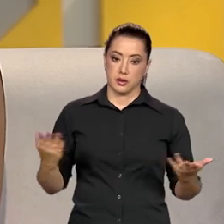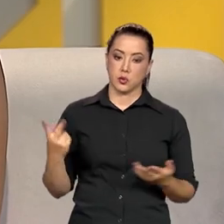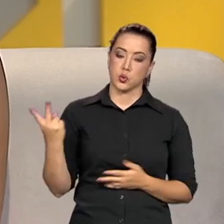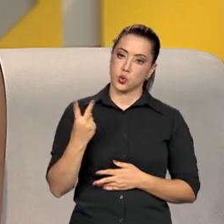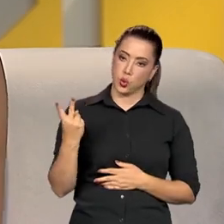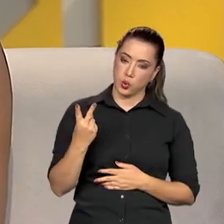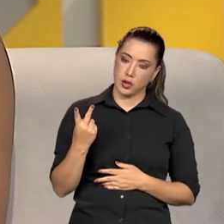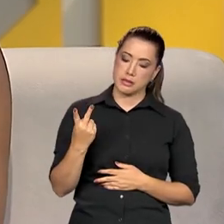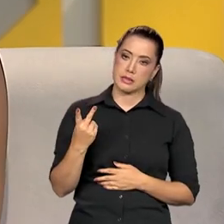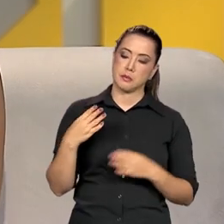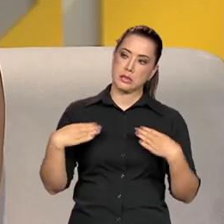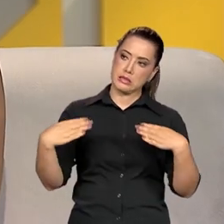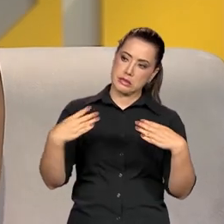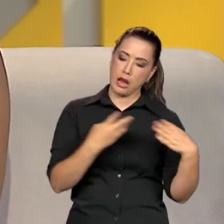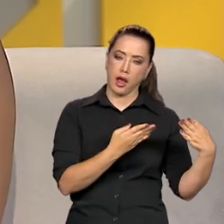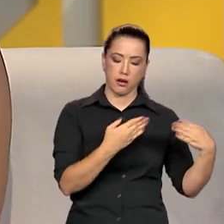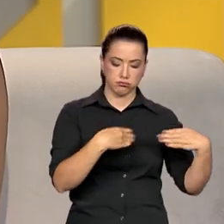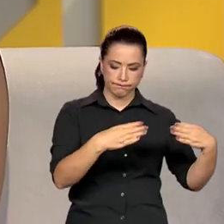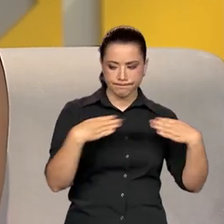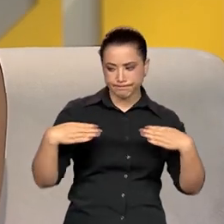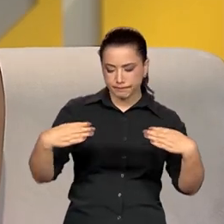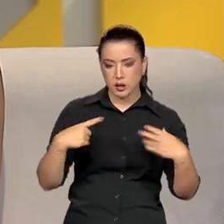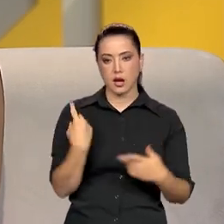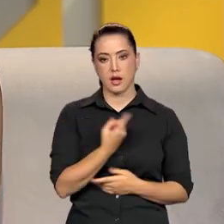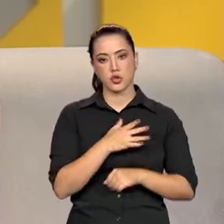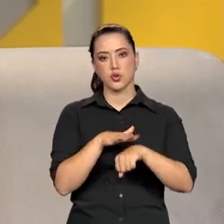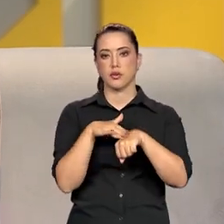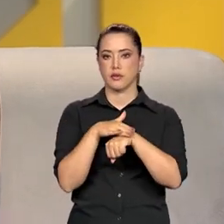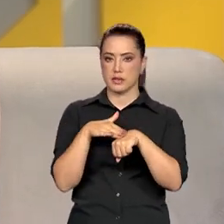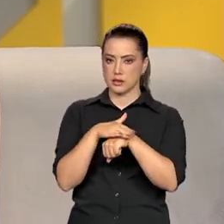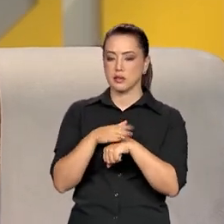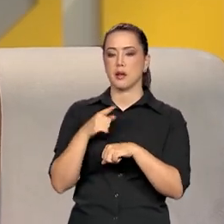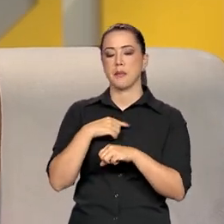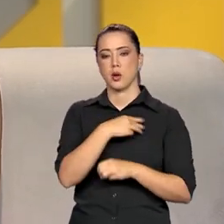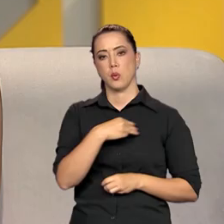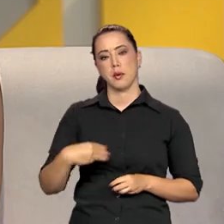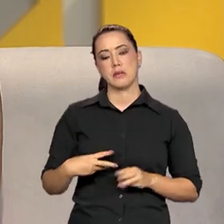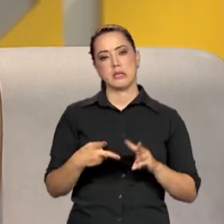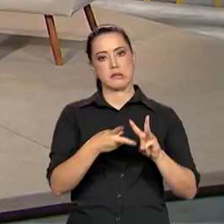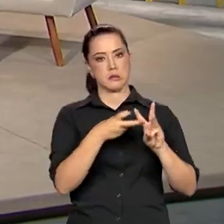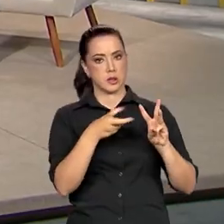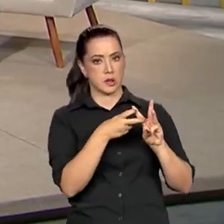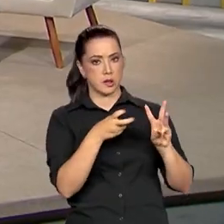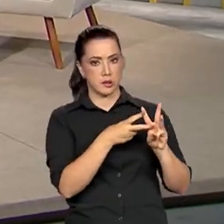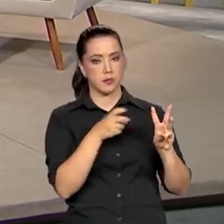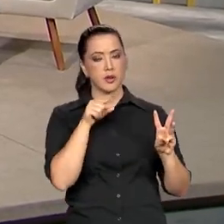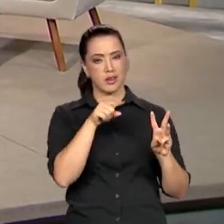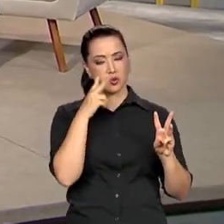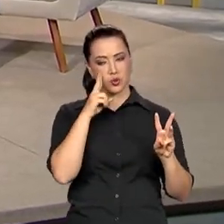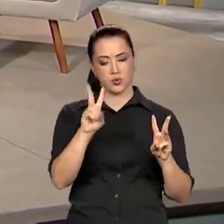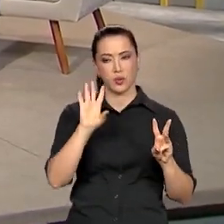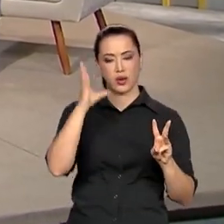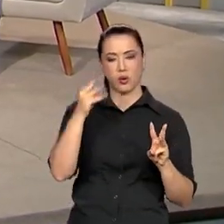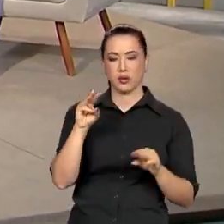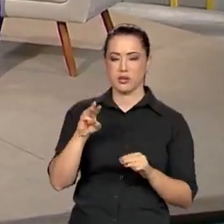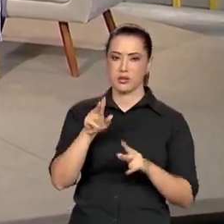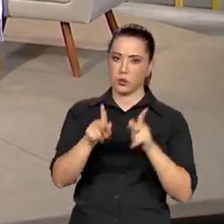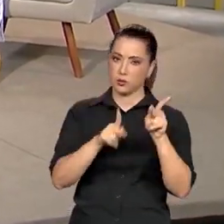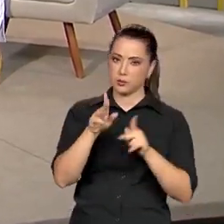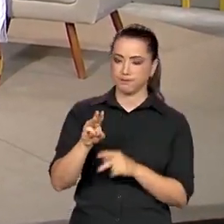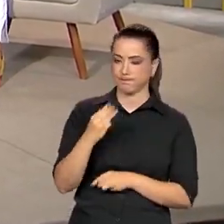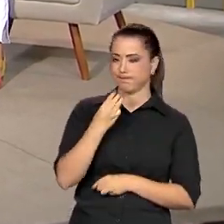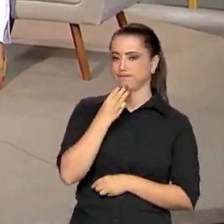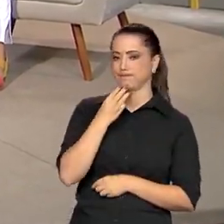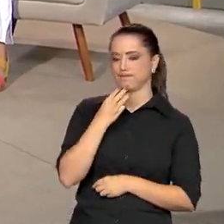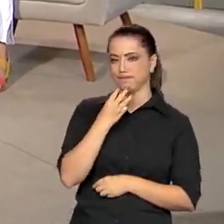ministérios, a gente estava agora falando com a ministra Sonia Guajajara, a situação dos aeromanos lá que a gente está vendo. E o governo federal está se